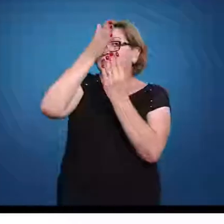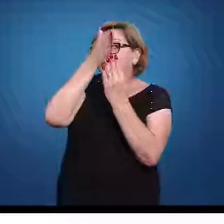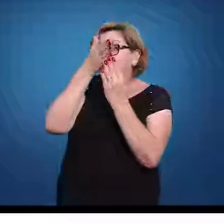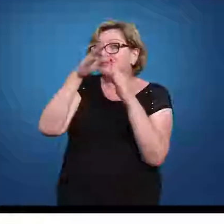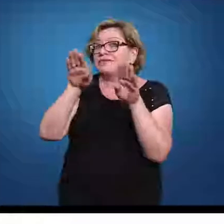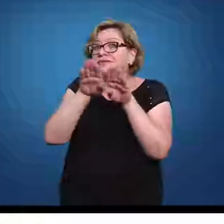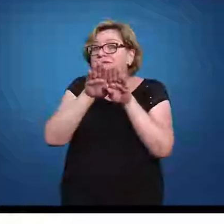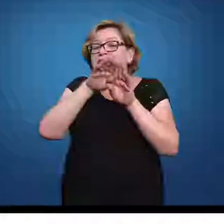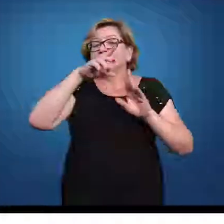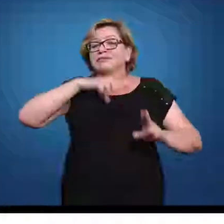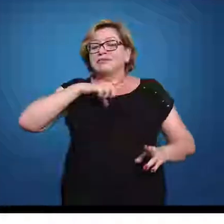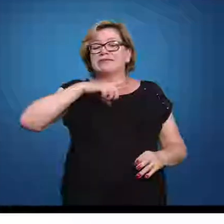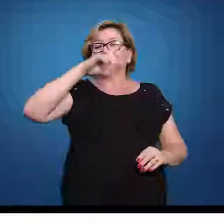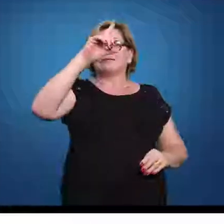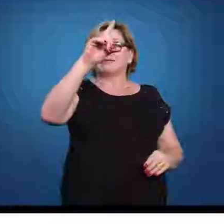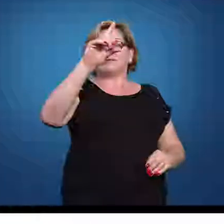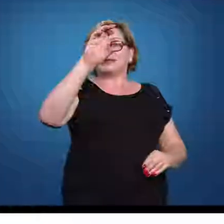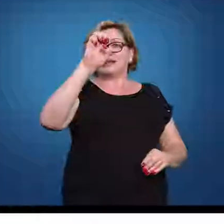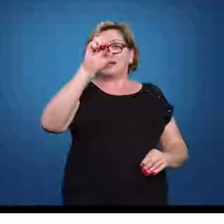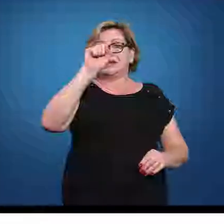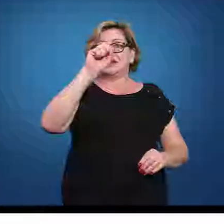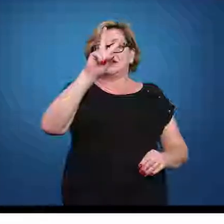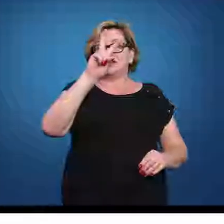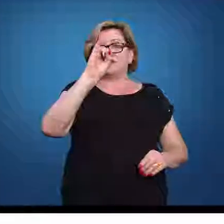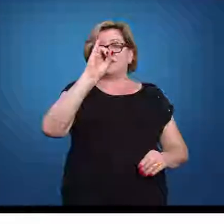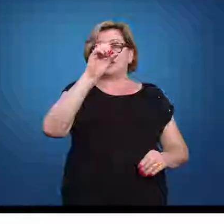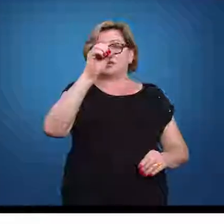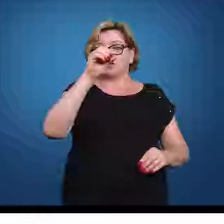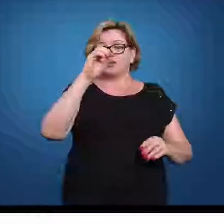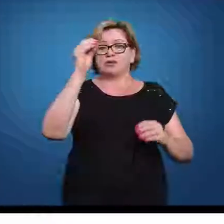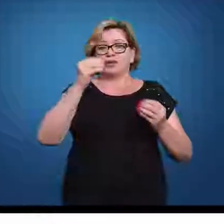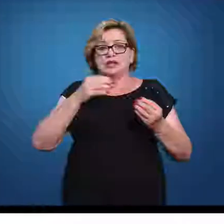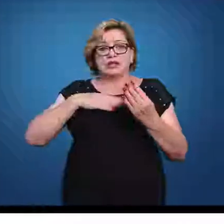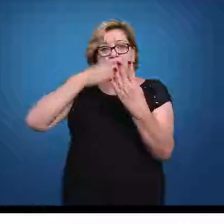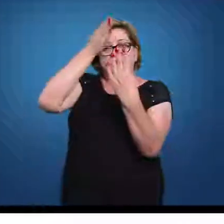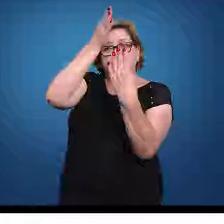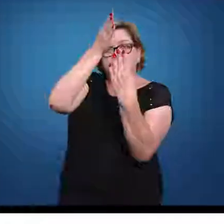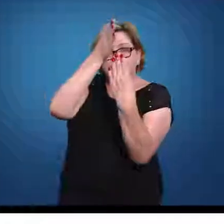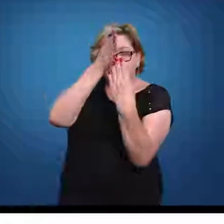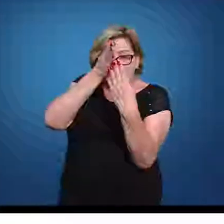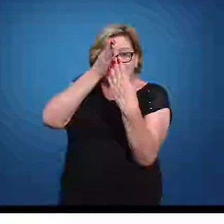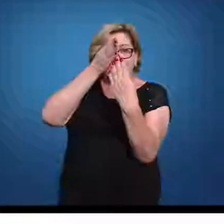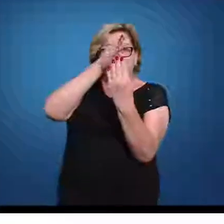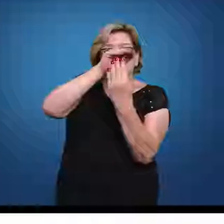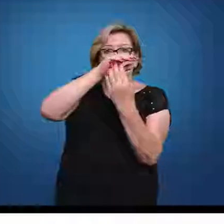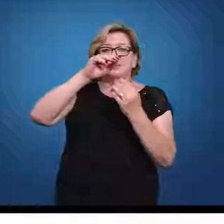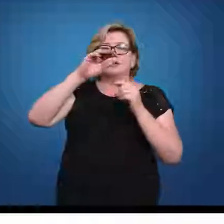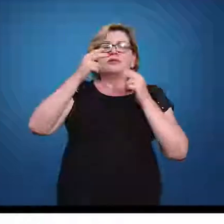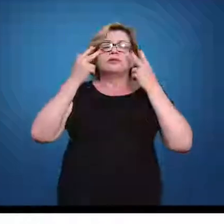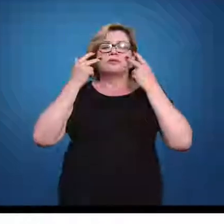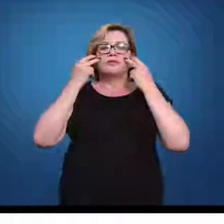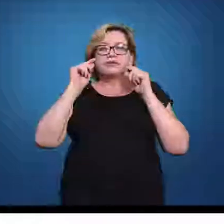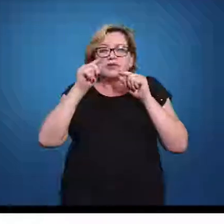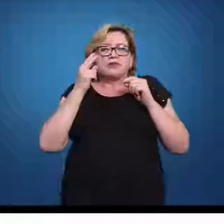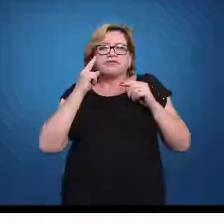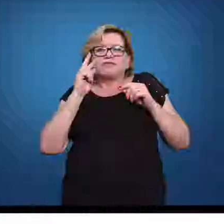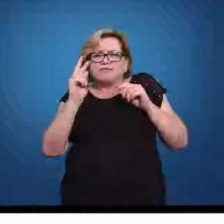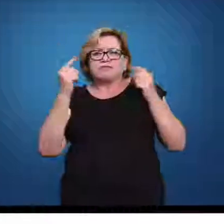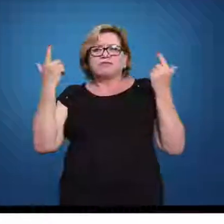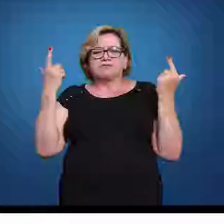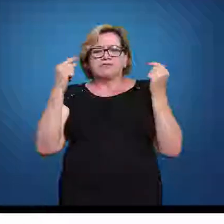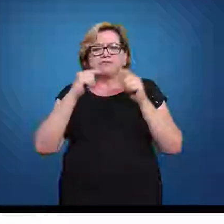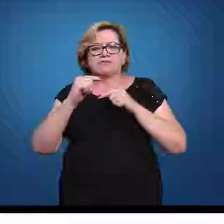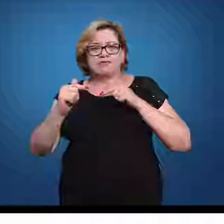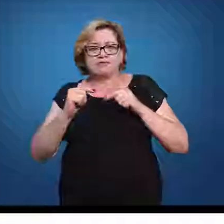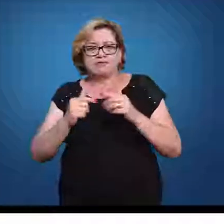variáveis definem a curva perfeitamente. Então se você tiver a média e o desenho padrão da distribuição normal, você já consegue trabalhar com